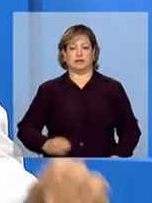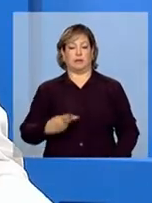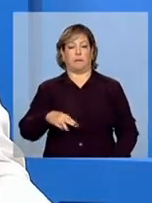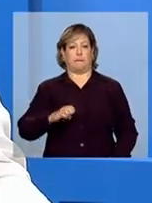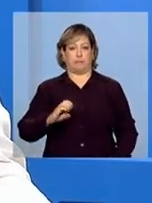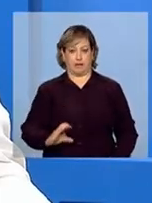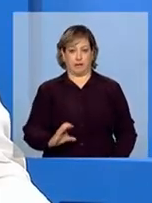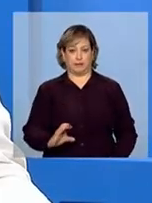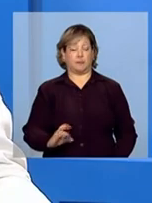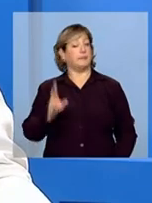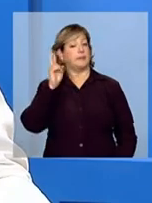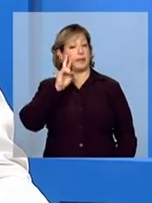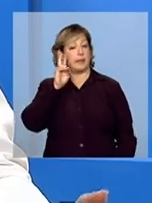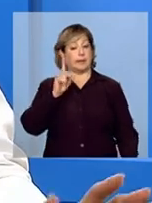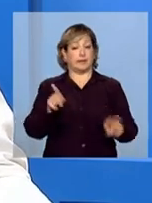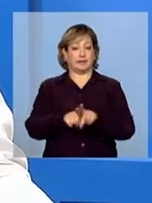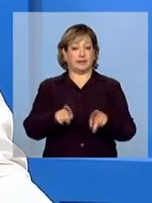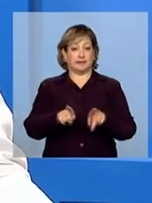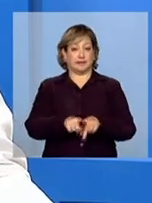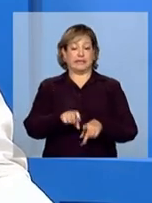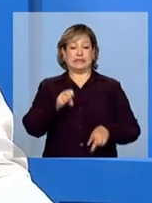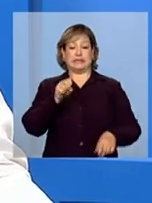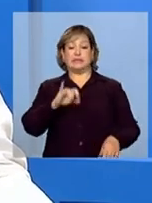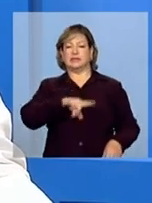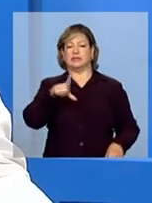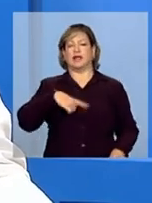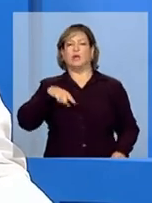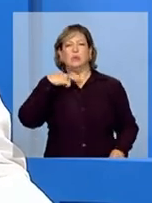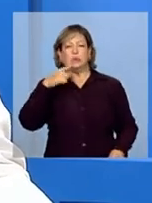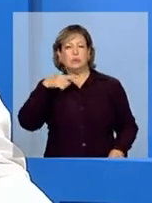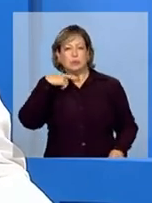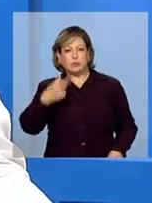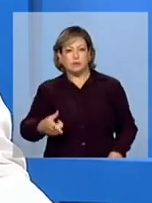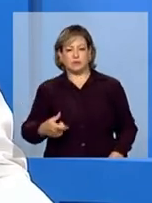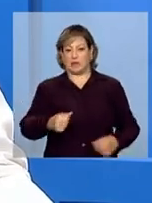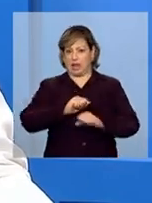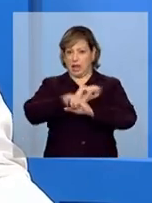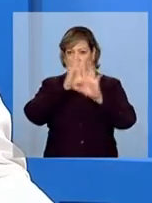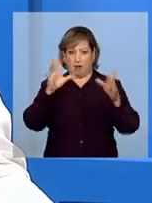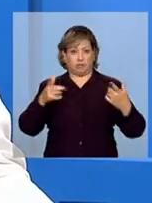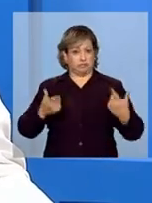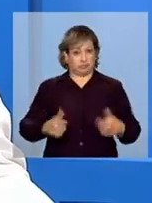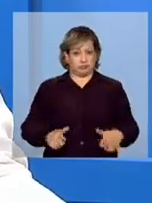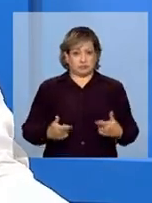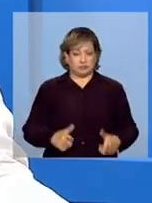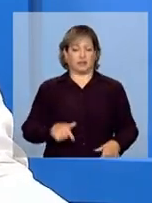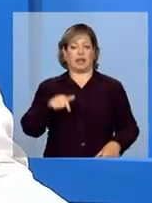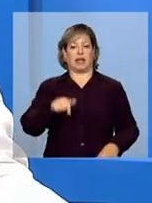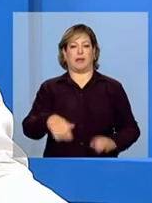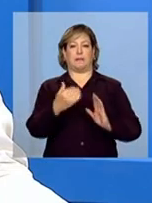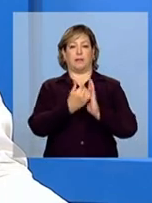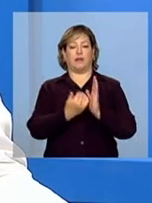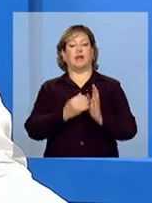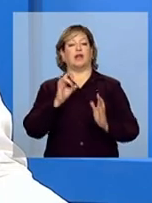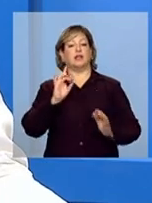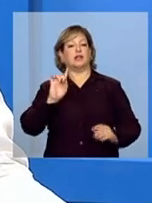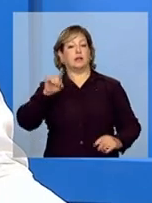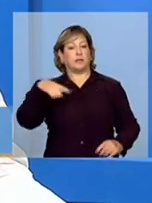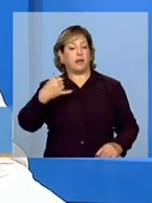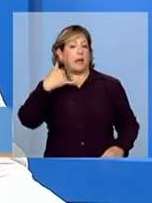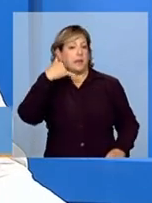Lembrando que se restar alguma dúvida que não foi esclarecida durante o nosso programa, é só ligar